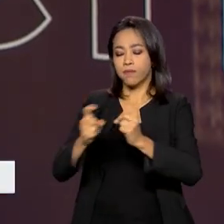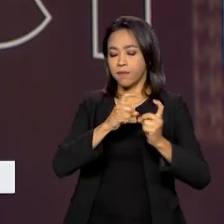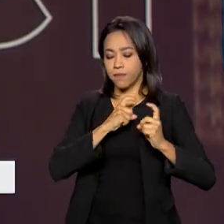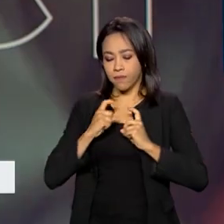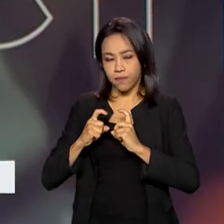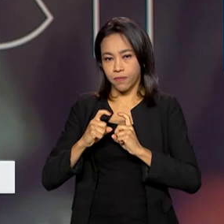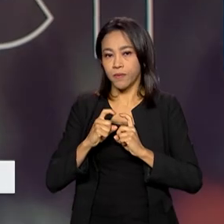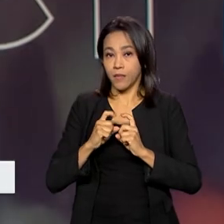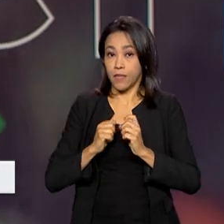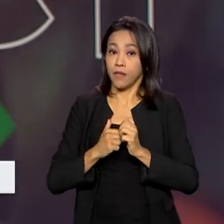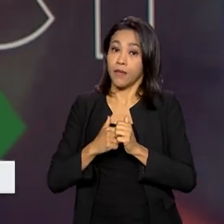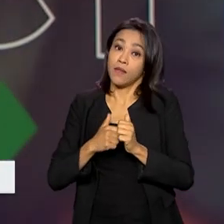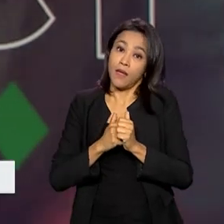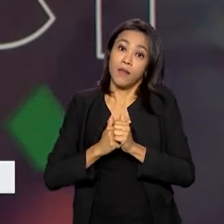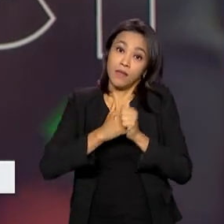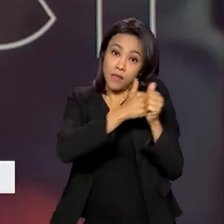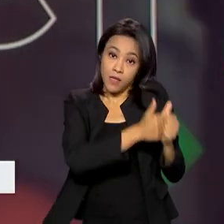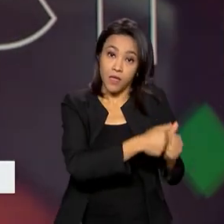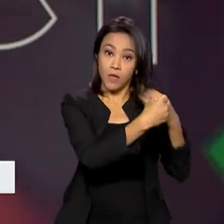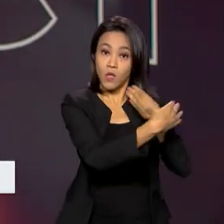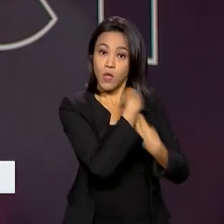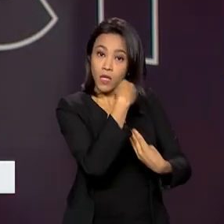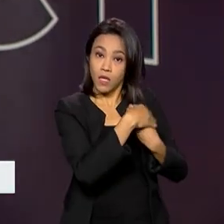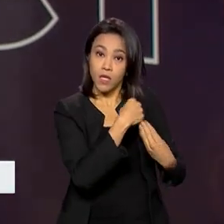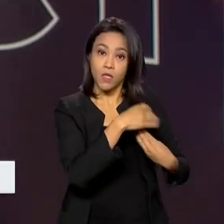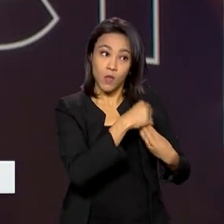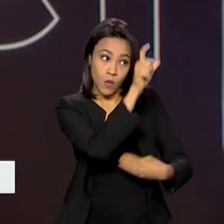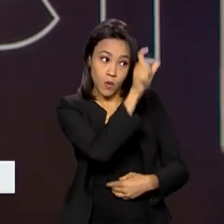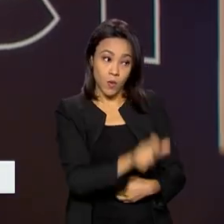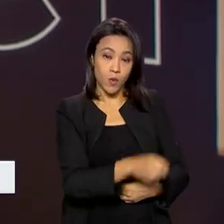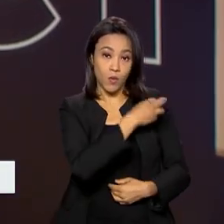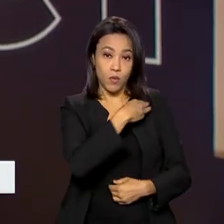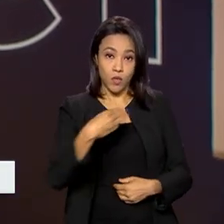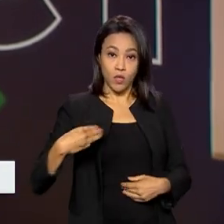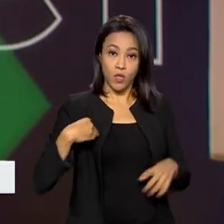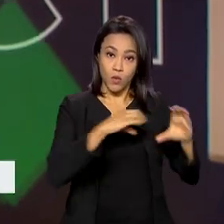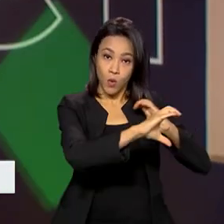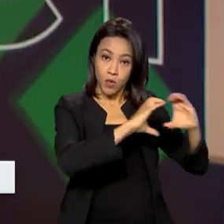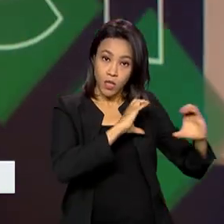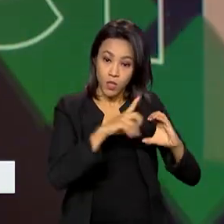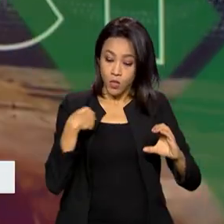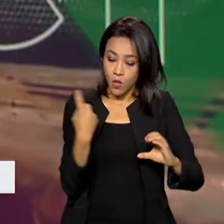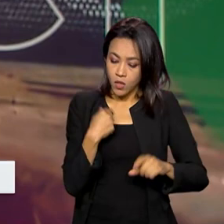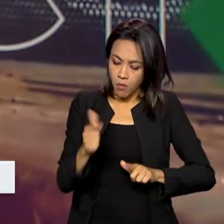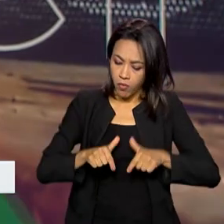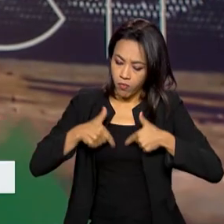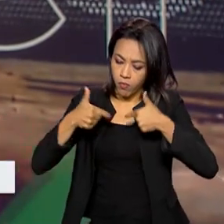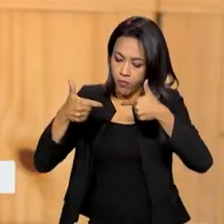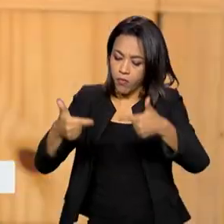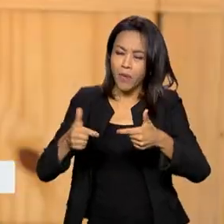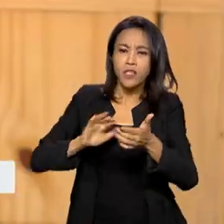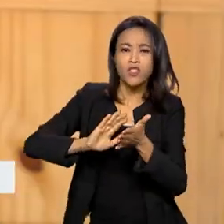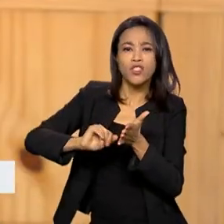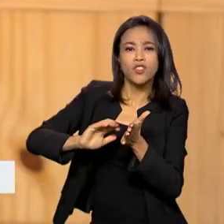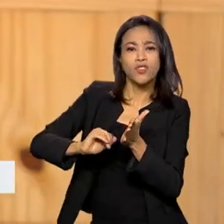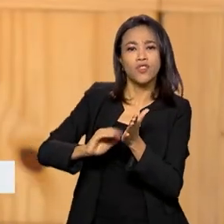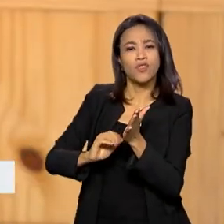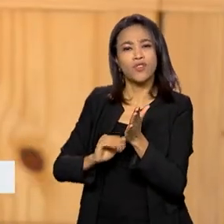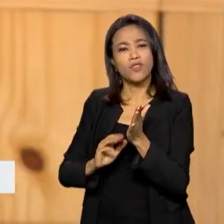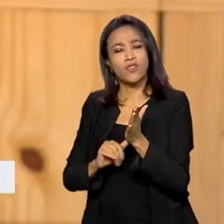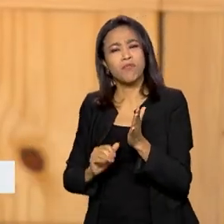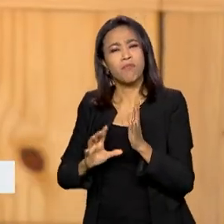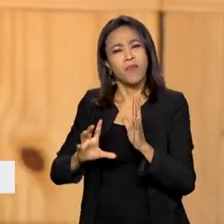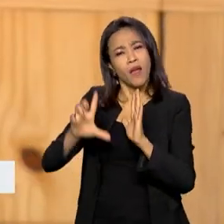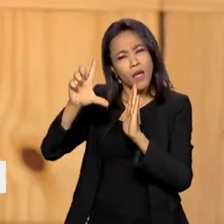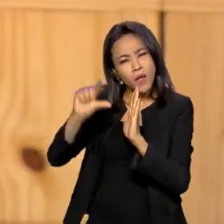as orientações do nosso ministro das comunicações, a gente tem pautado a nossa dinâmica na desburocratização, na